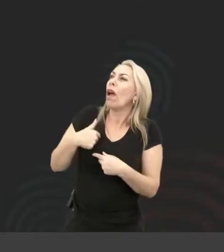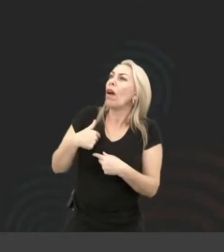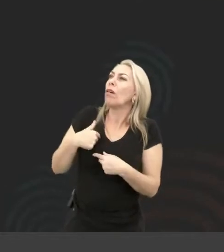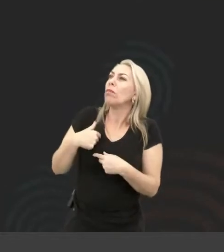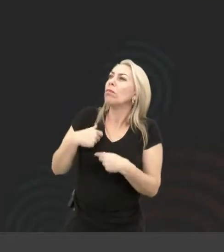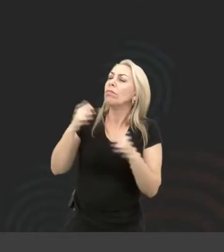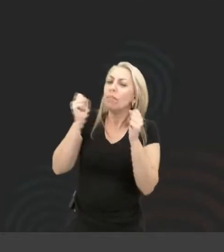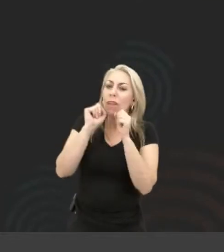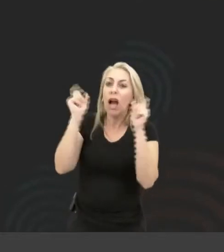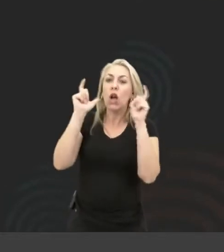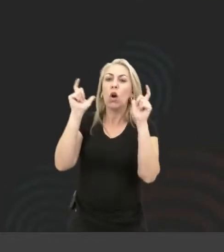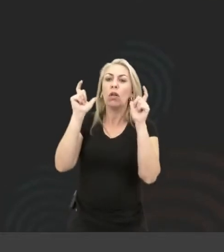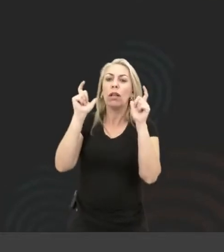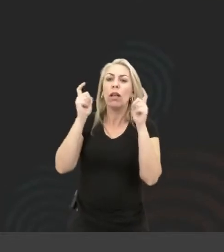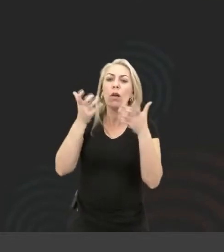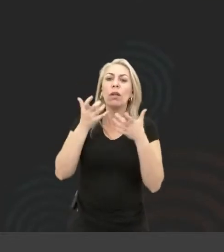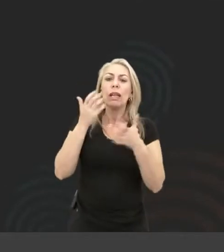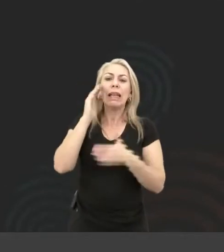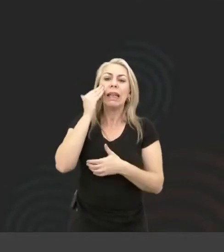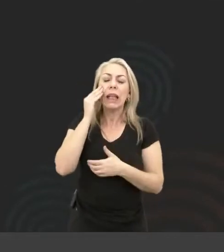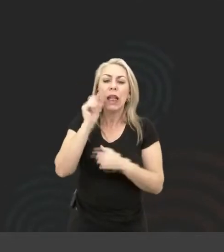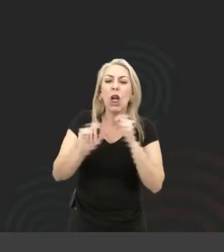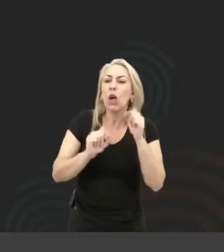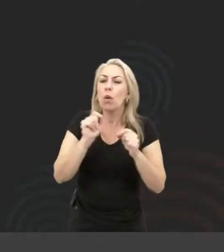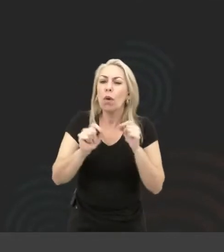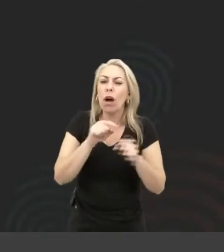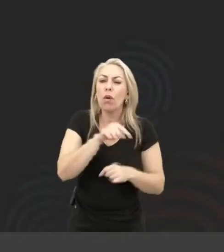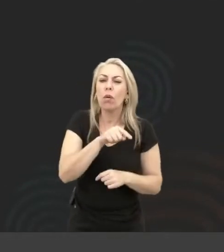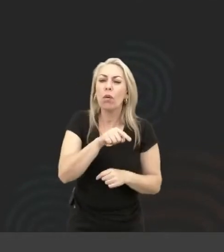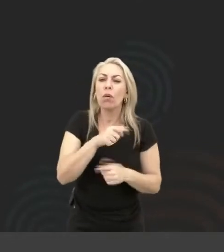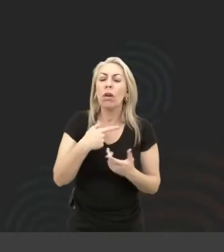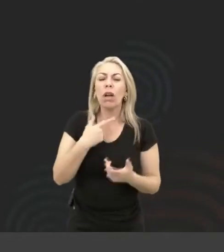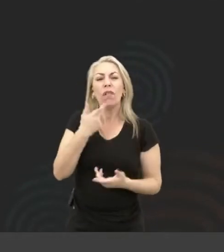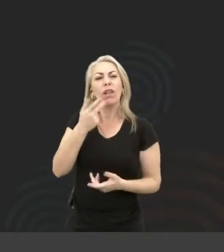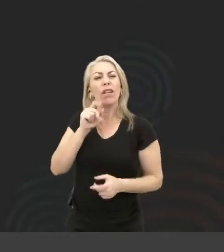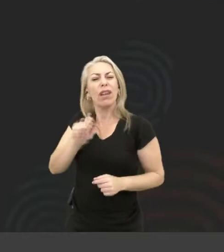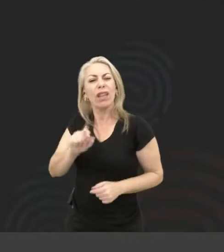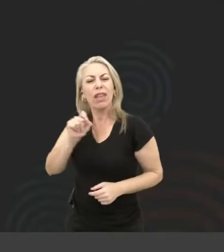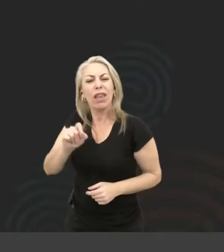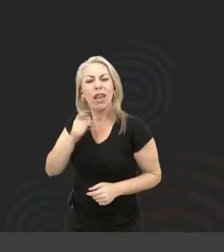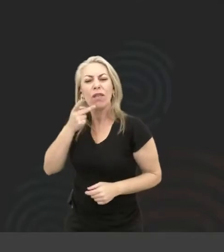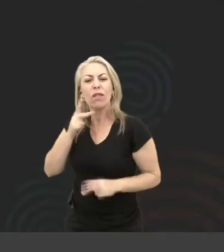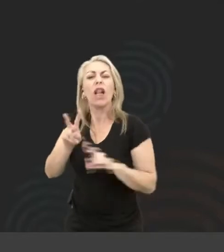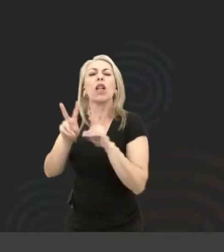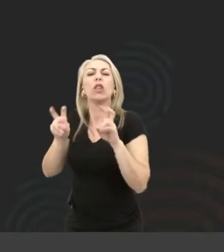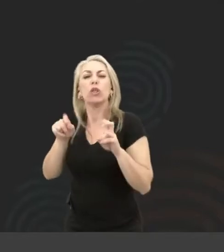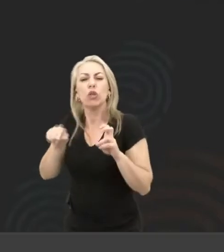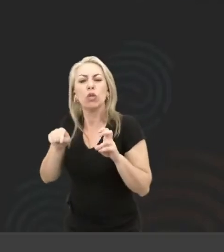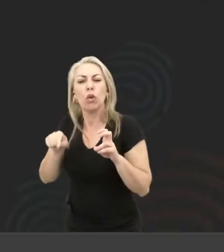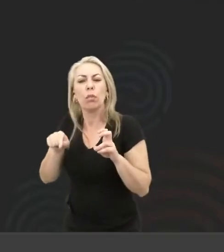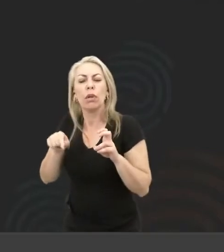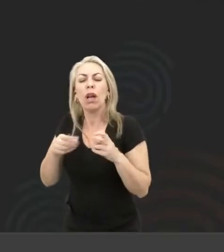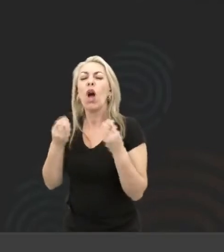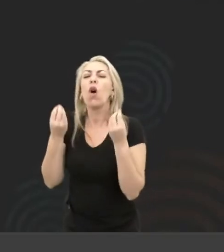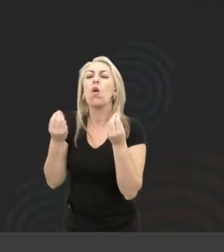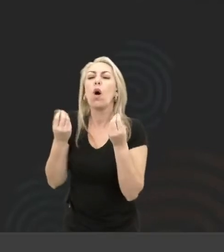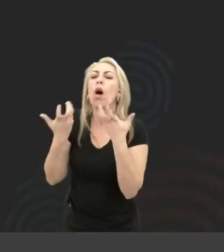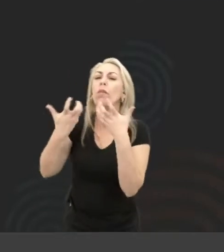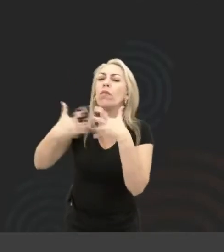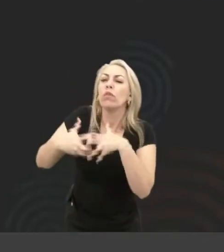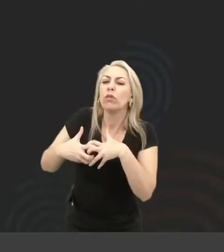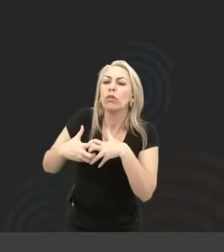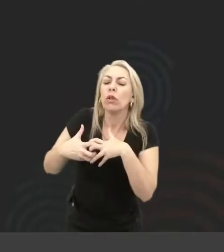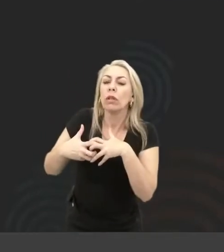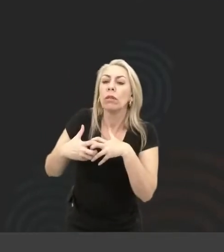entender o que era aquilo. E eu falava, mas quem fala sobre isso? Como é que funciona isso?